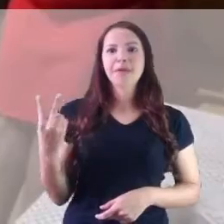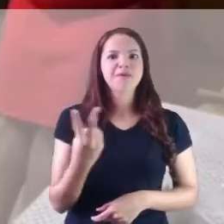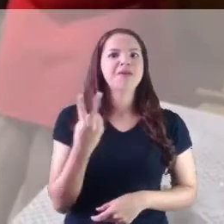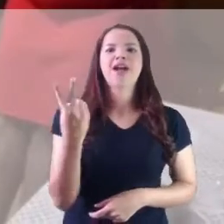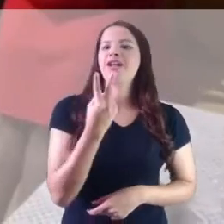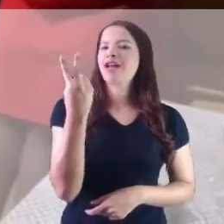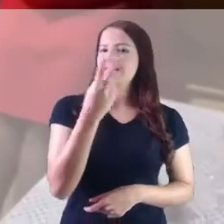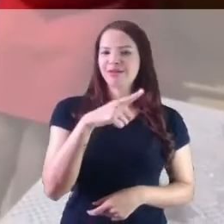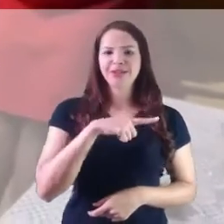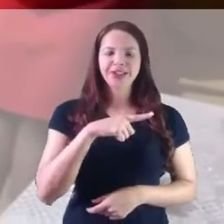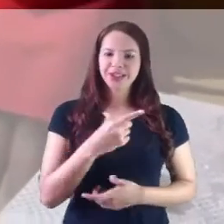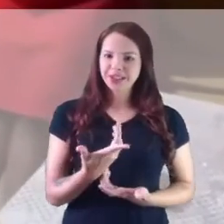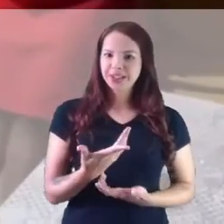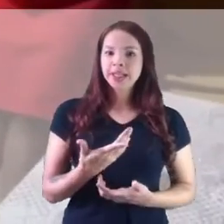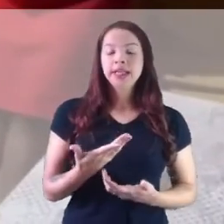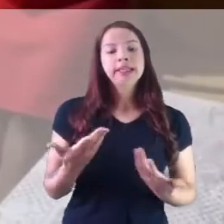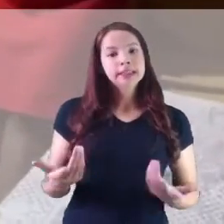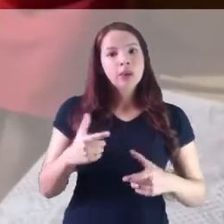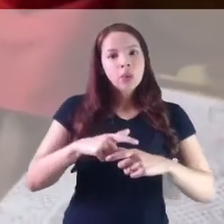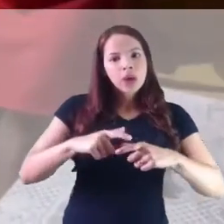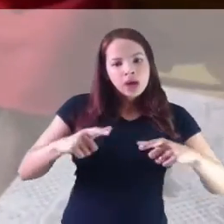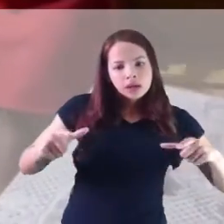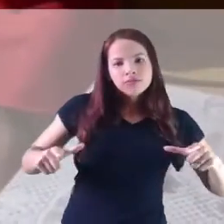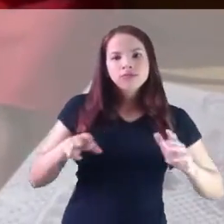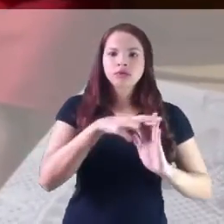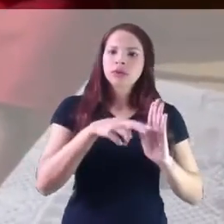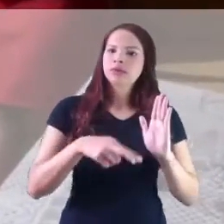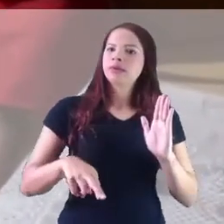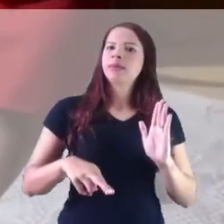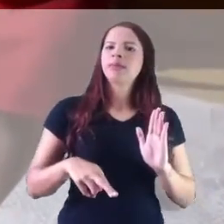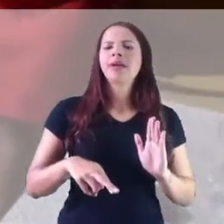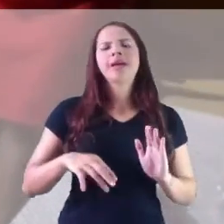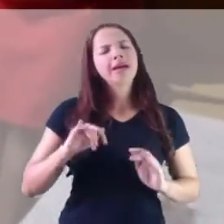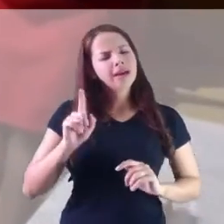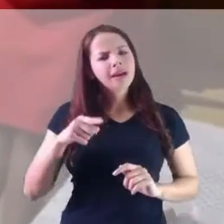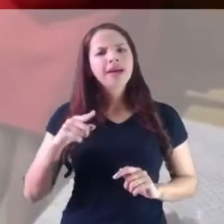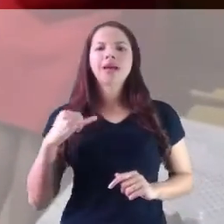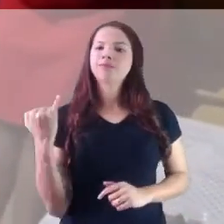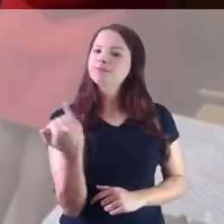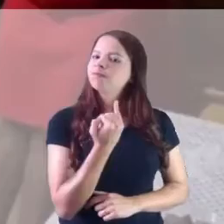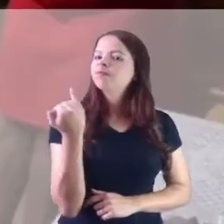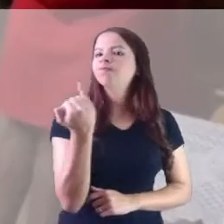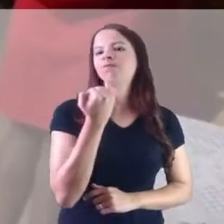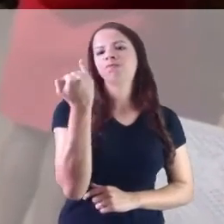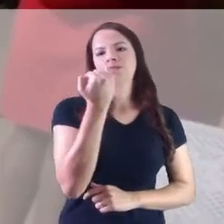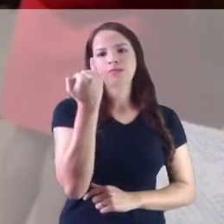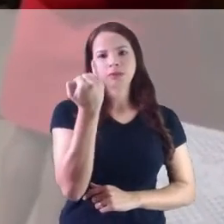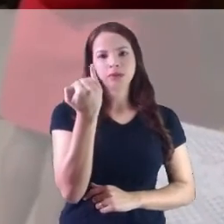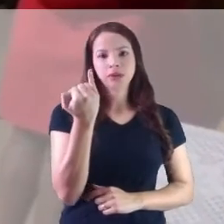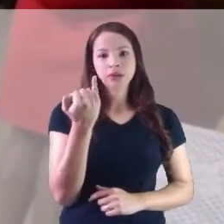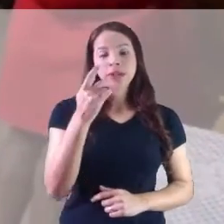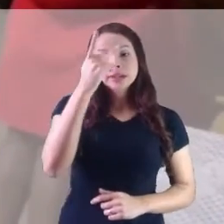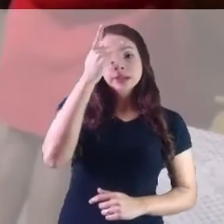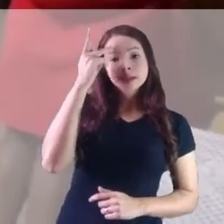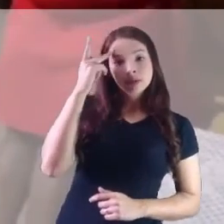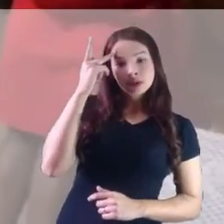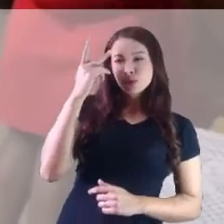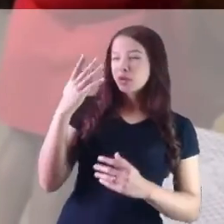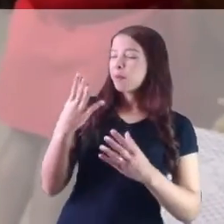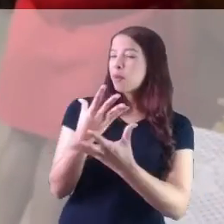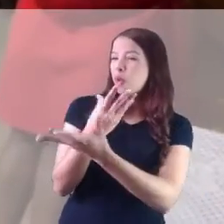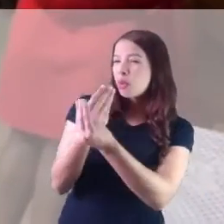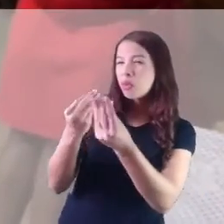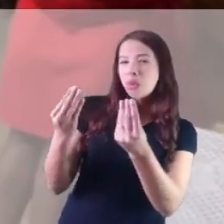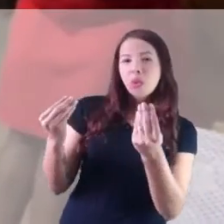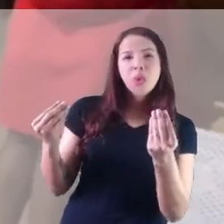de que eu fazia aquela ciência. O valor que tinha. Sim, o valor que tinha. E a UFRB, essa interiorização, essa